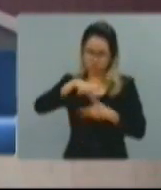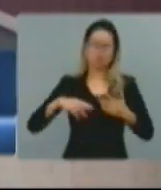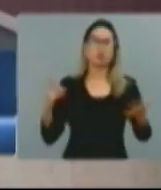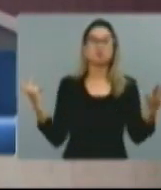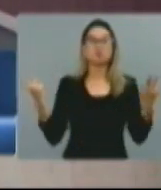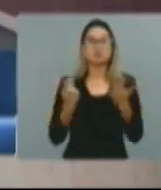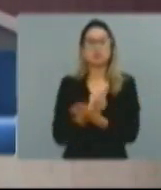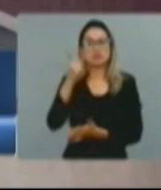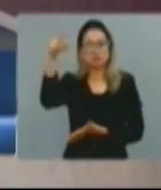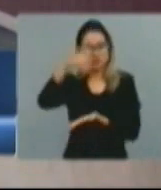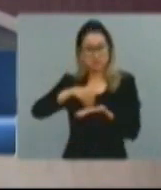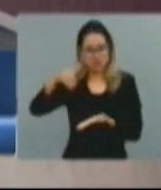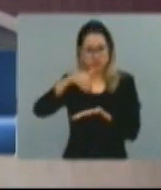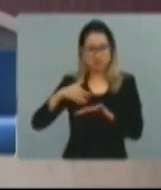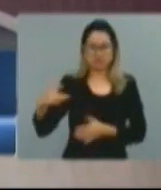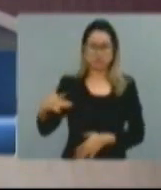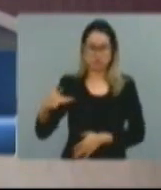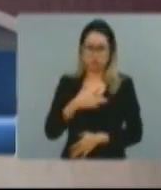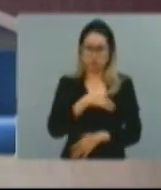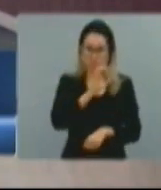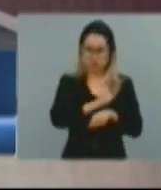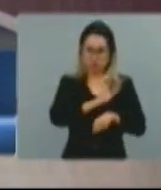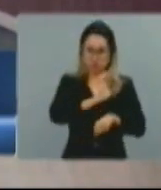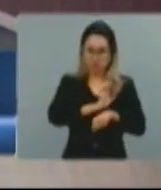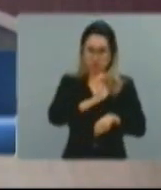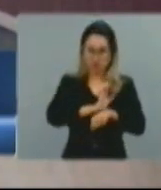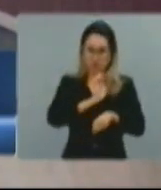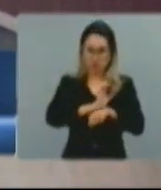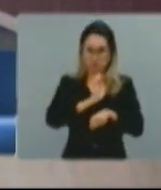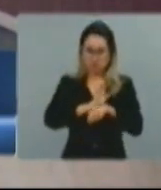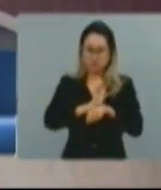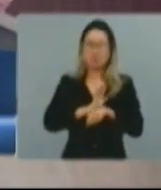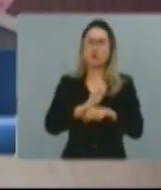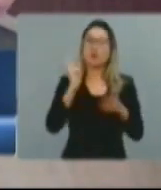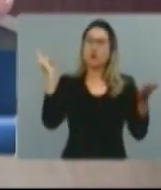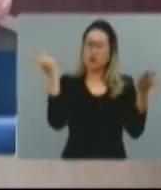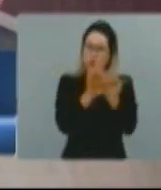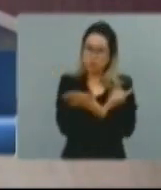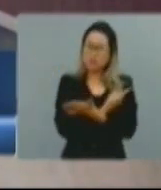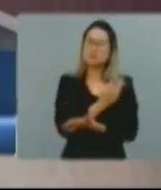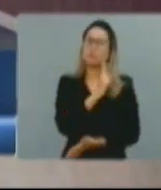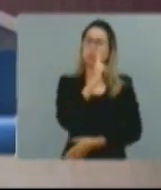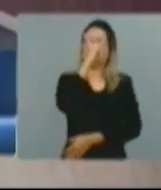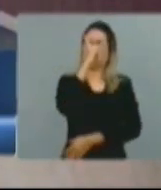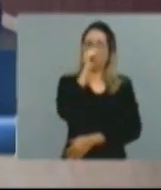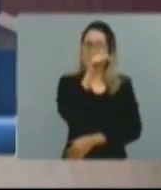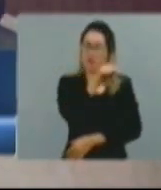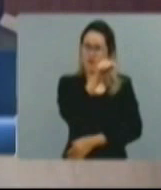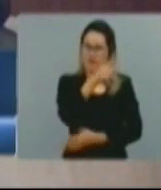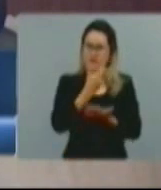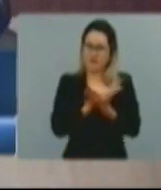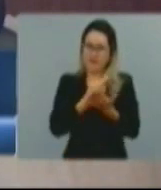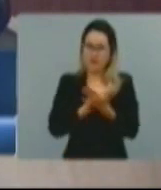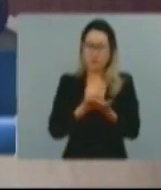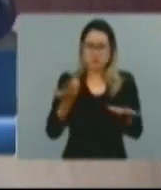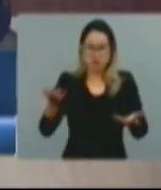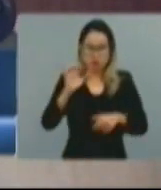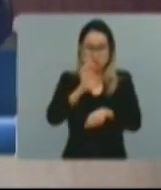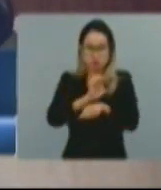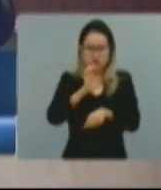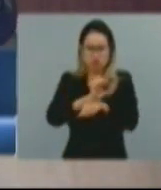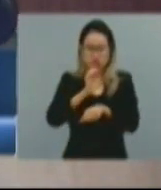na Secretaria de Saúde do Estado, criminoso e responsável, que praticamente o Estado está